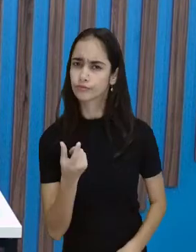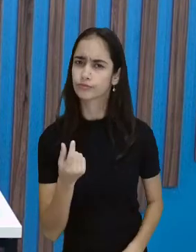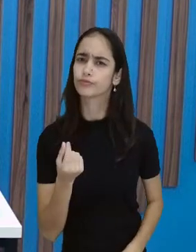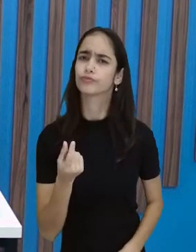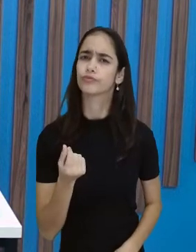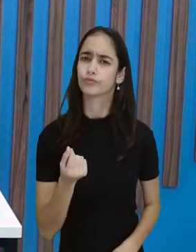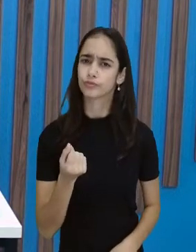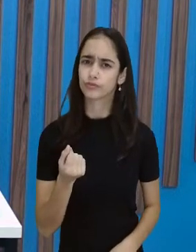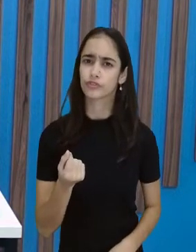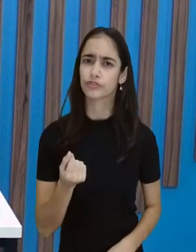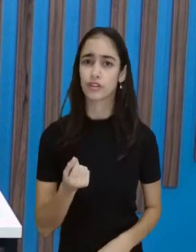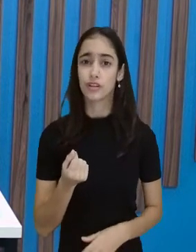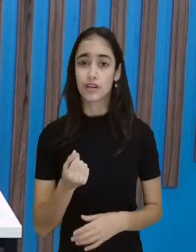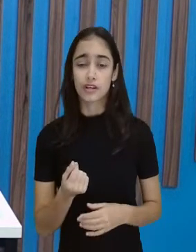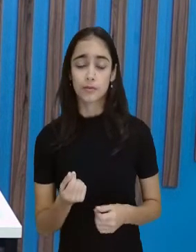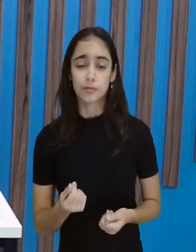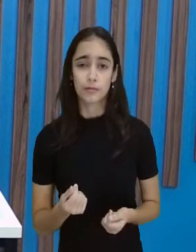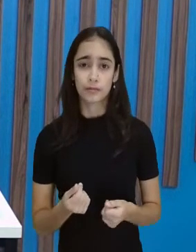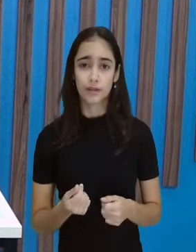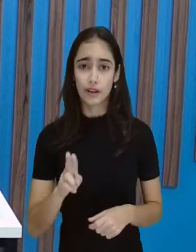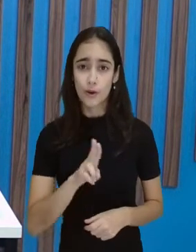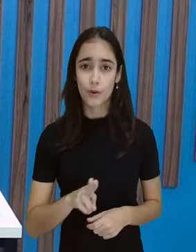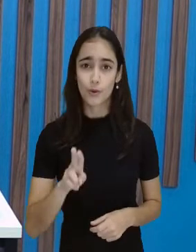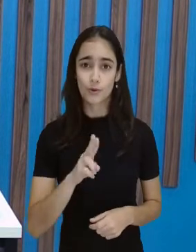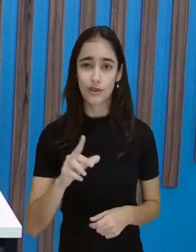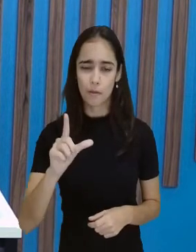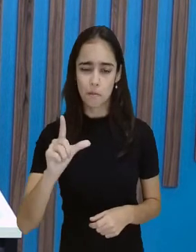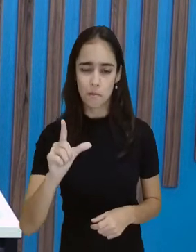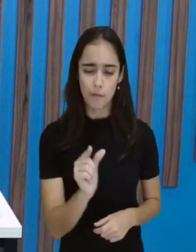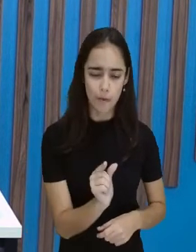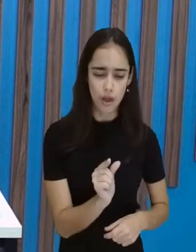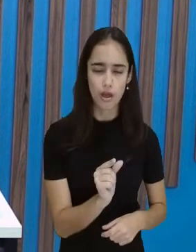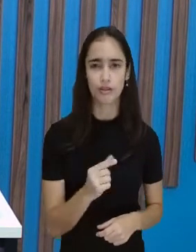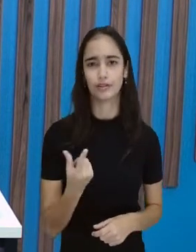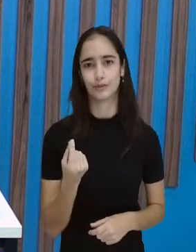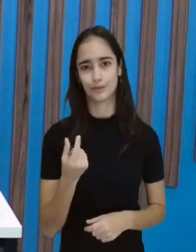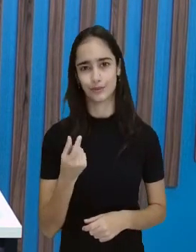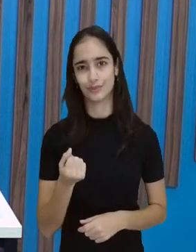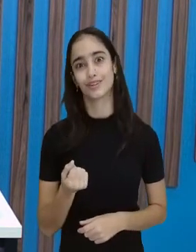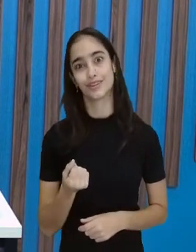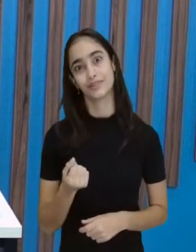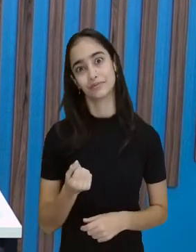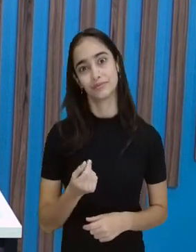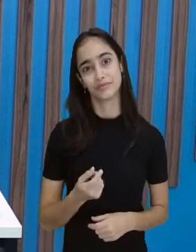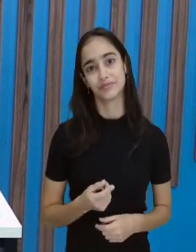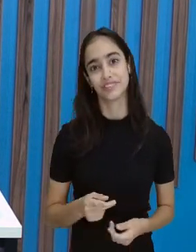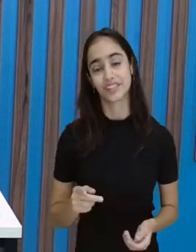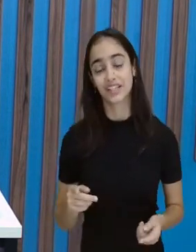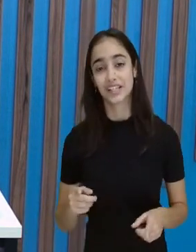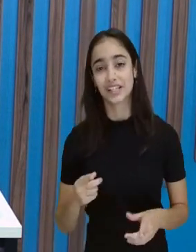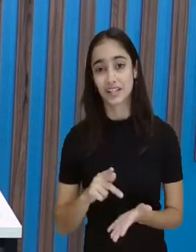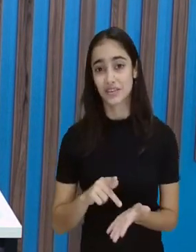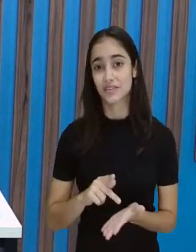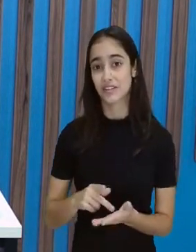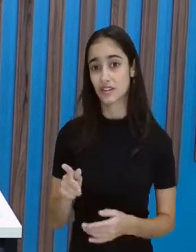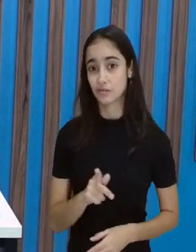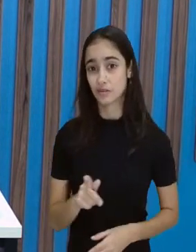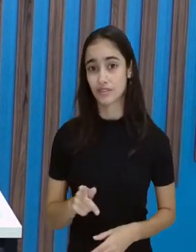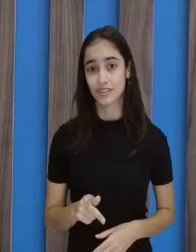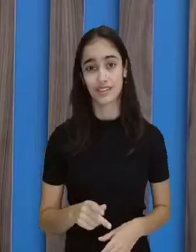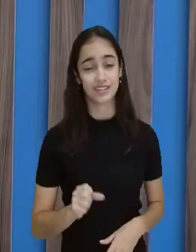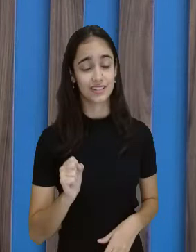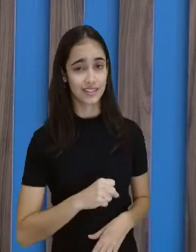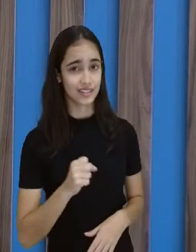primeiro supermercado e compra, a gente pode gastar muito mais se tivesse ido pesquisar. Não é isso, professora Cátia? Na nossa aula de